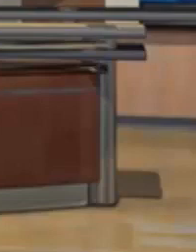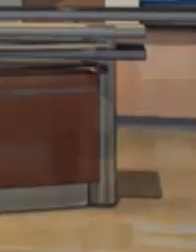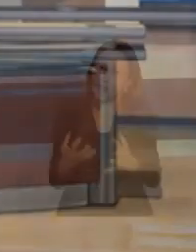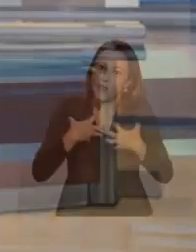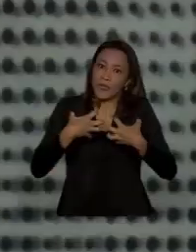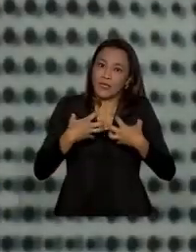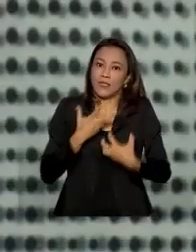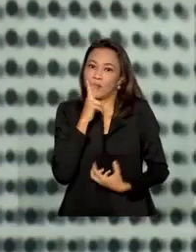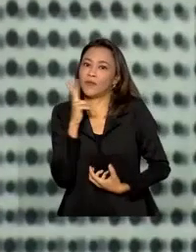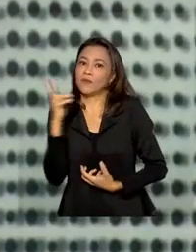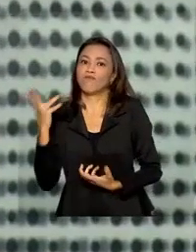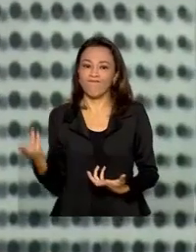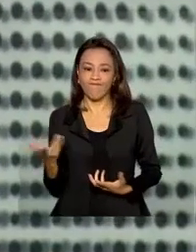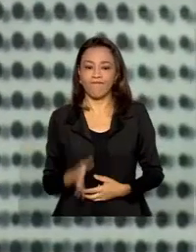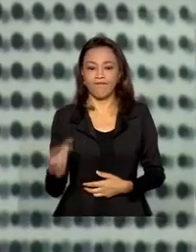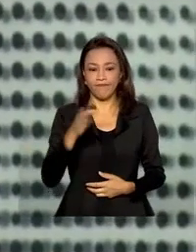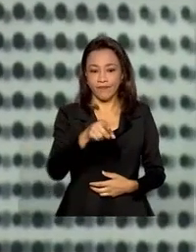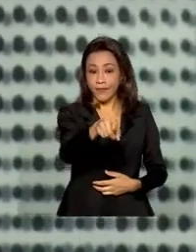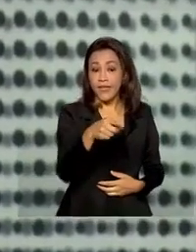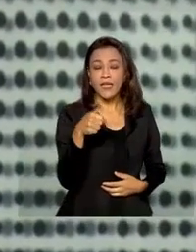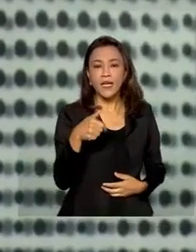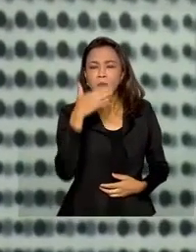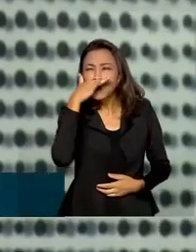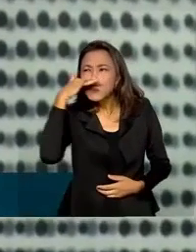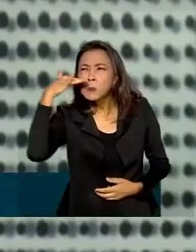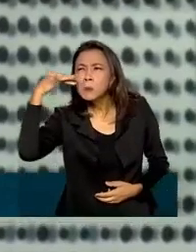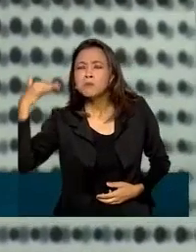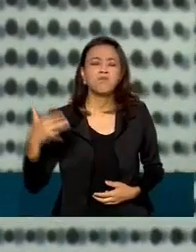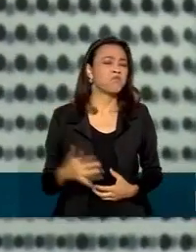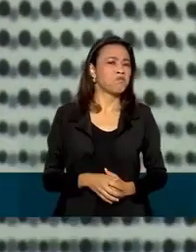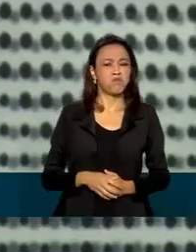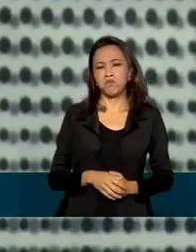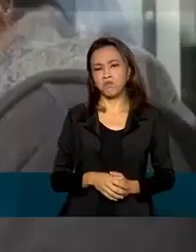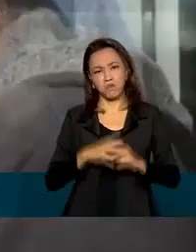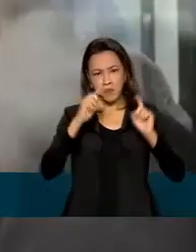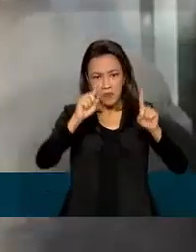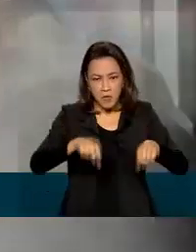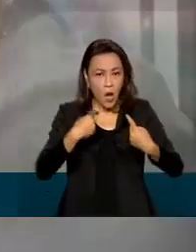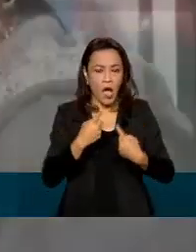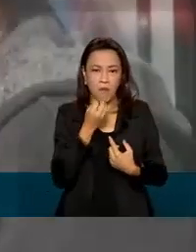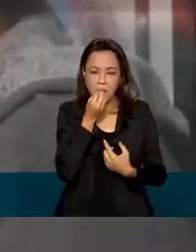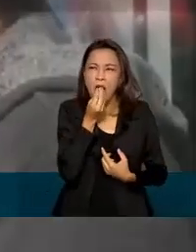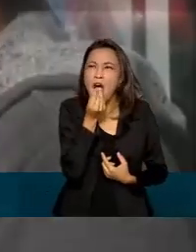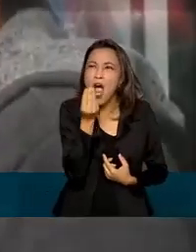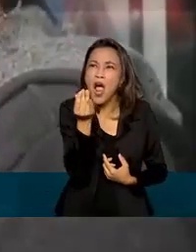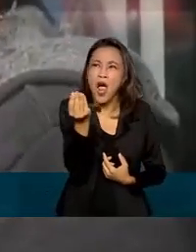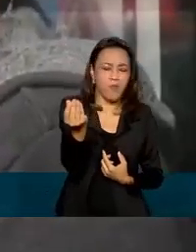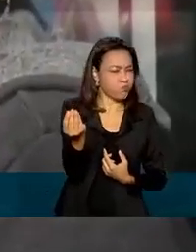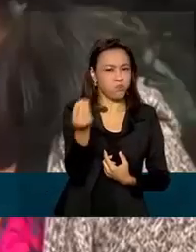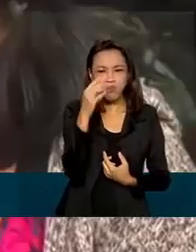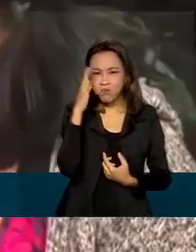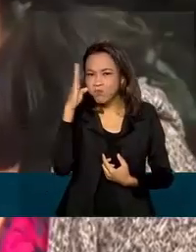convencional. Eles não têm odor desagradável, não provocam mau hálito e dão uma falsa